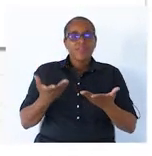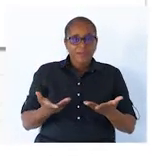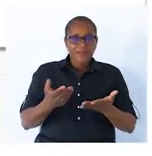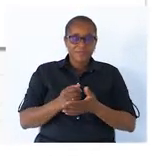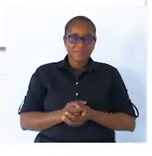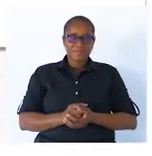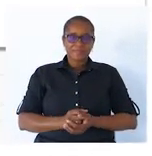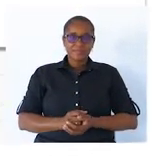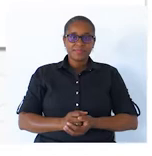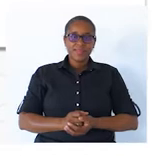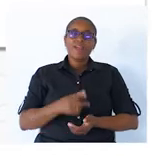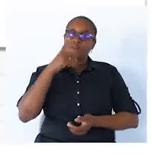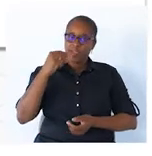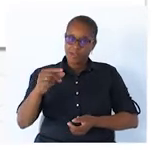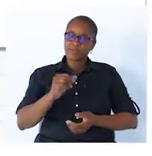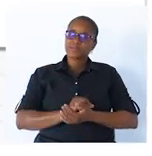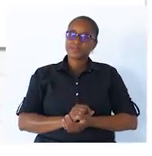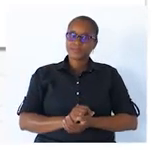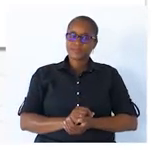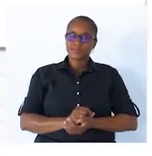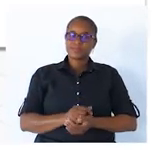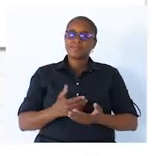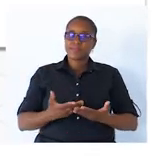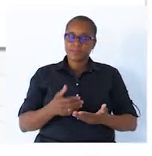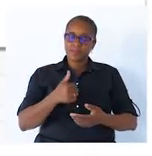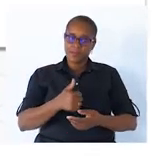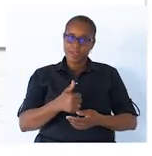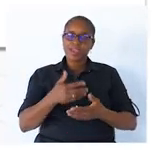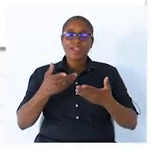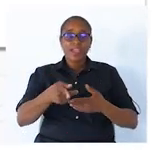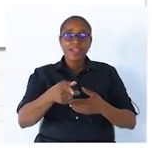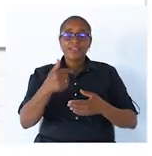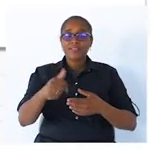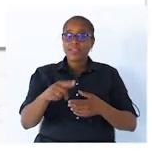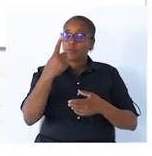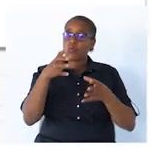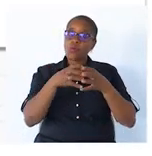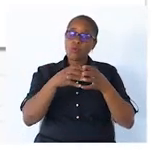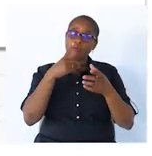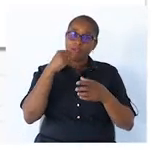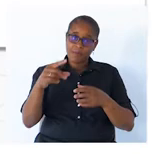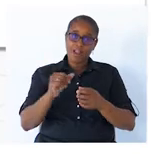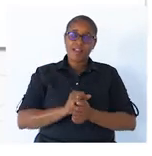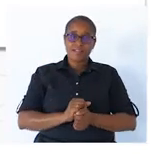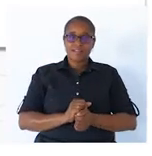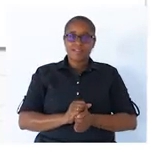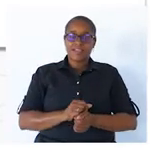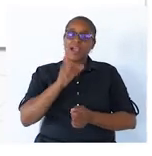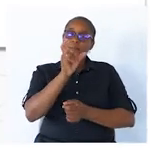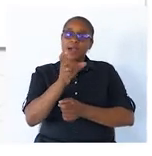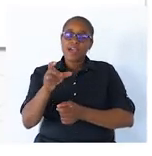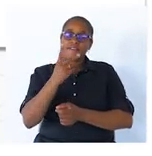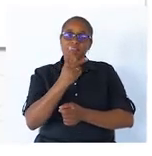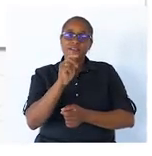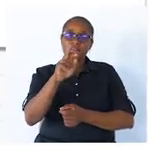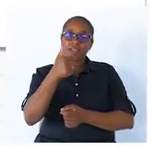verbos. Muito bem. E então, aqui temos o grupo verbal. A palavra